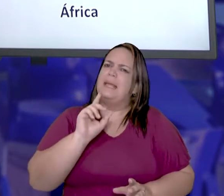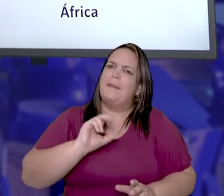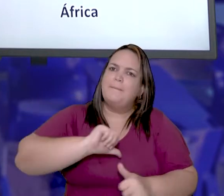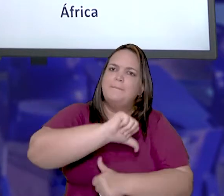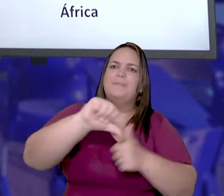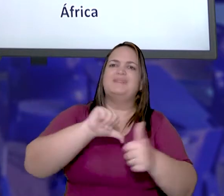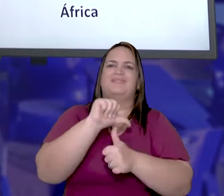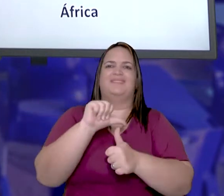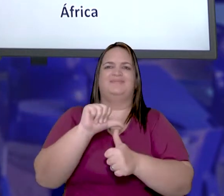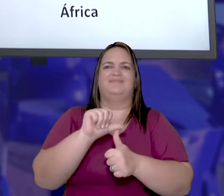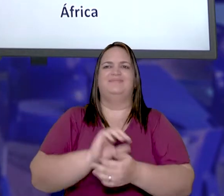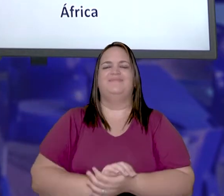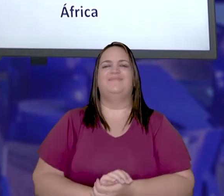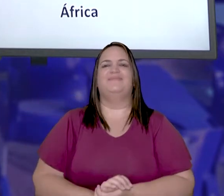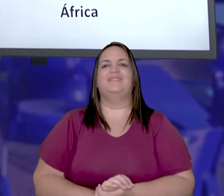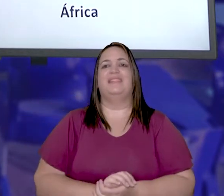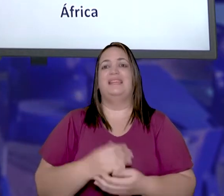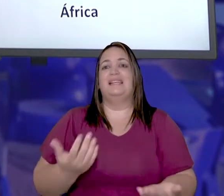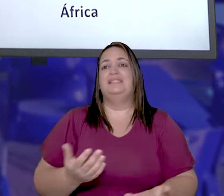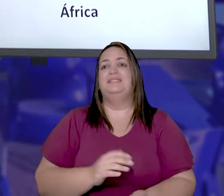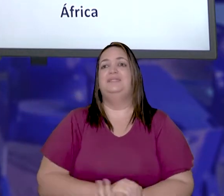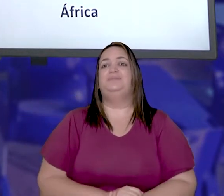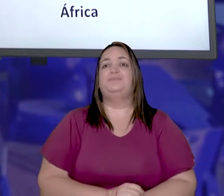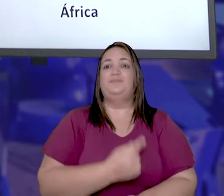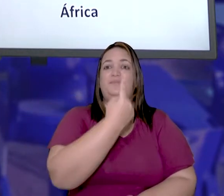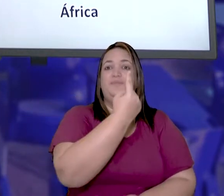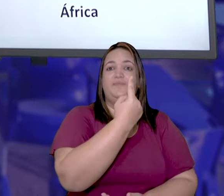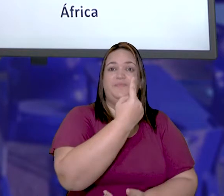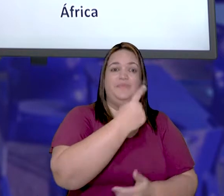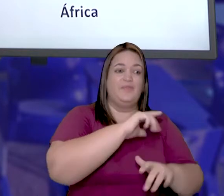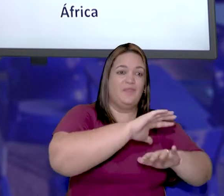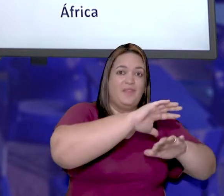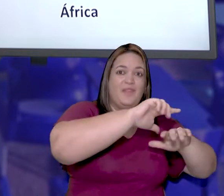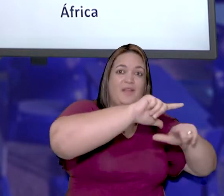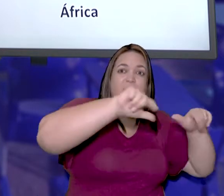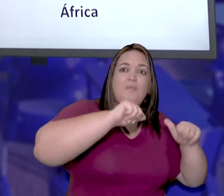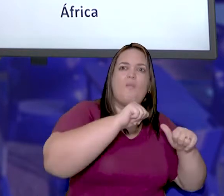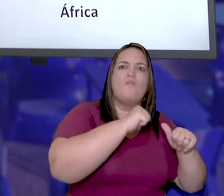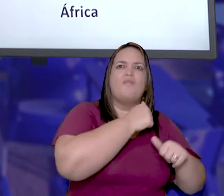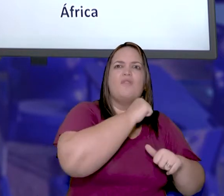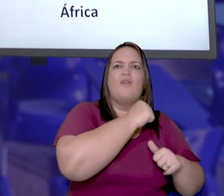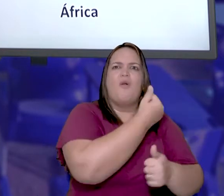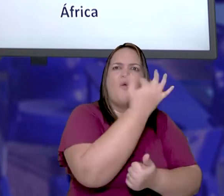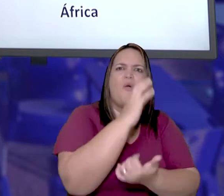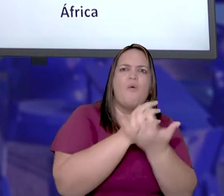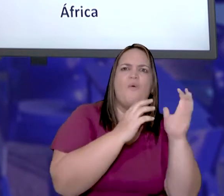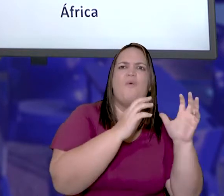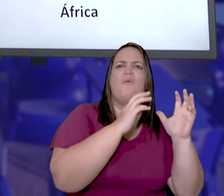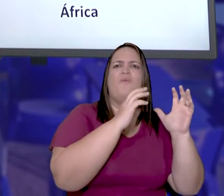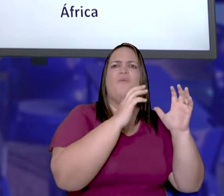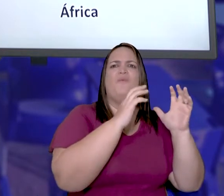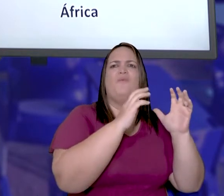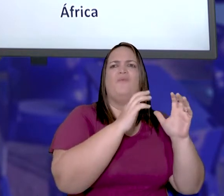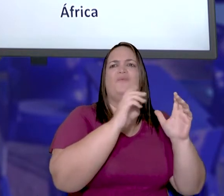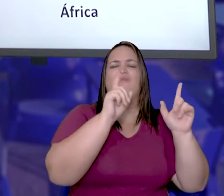Ou seja, uma daquelas imagens era a savana africana com o monte Kilamandiaro, que fica na